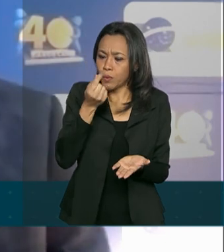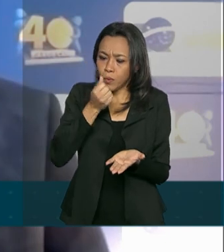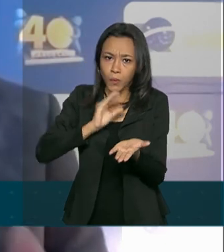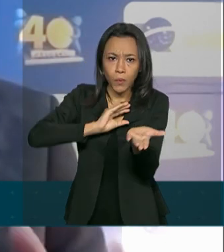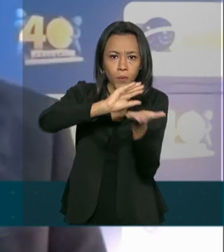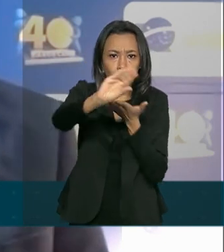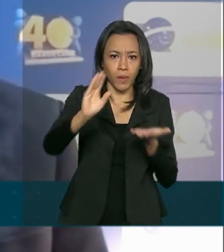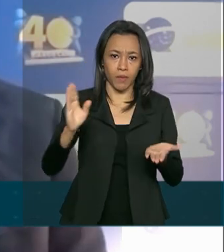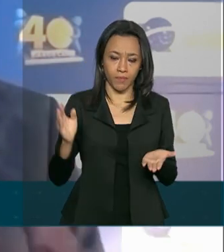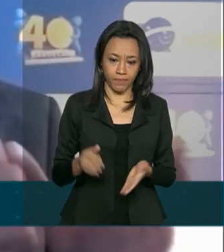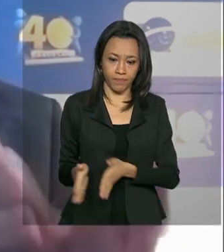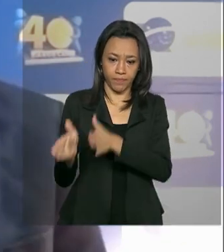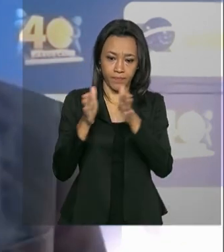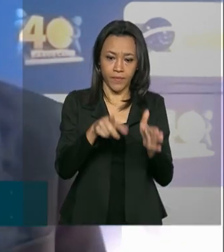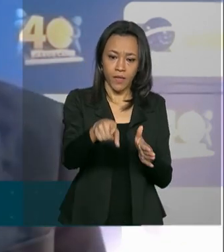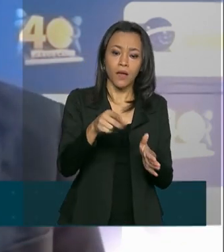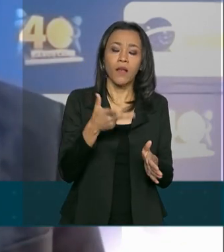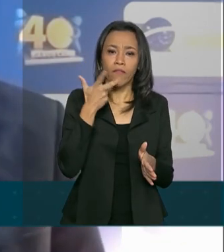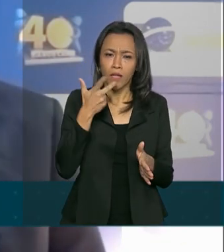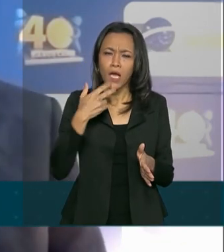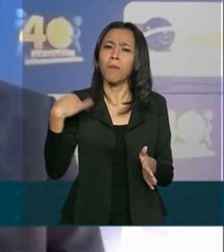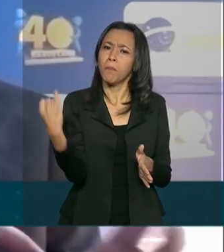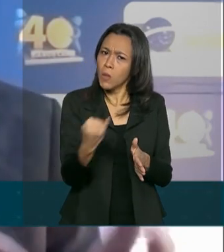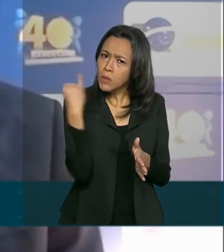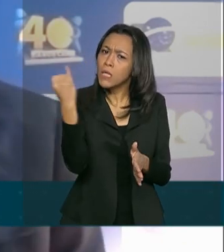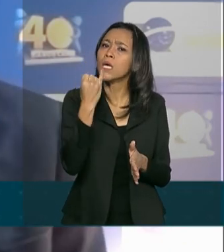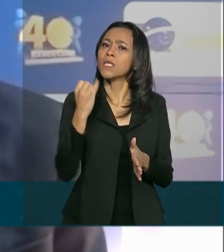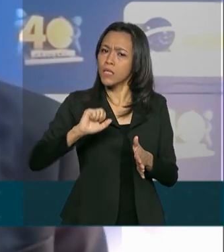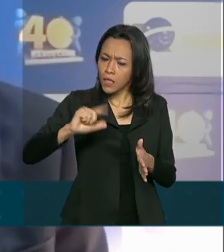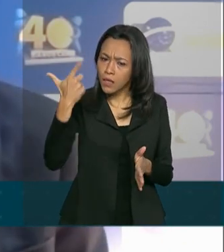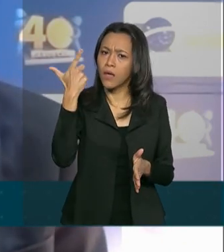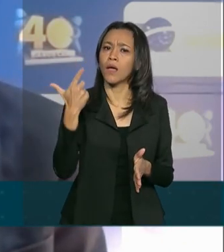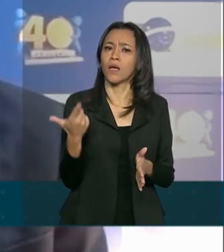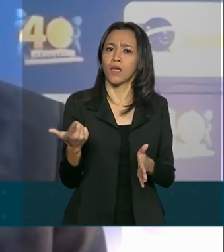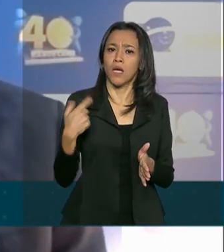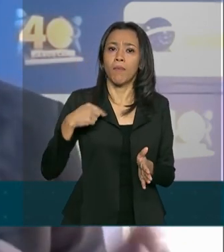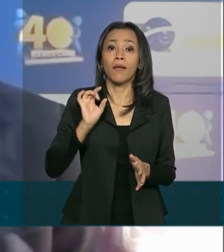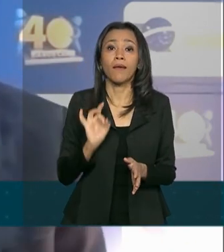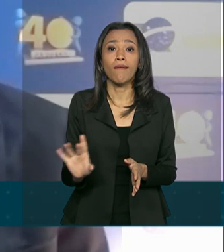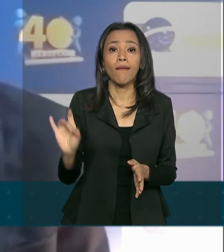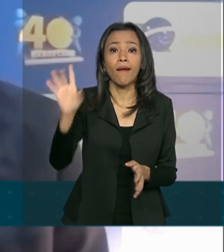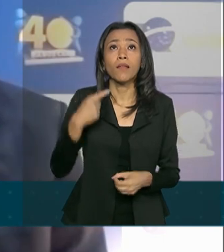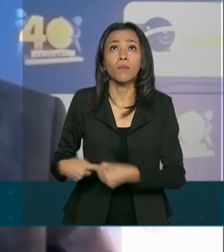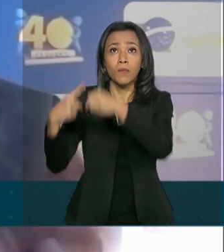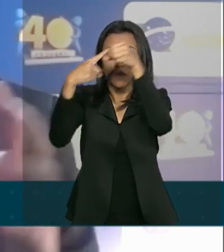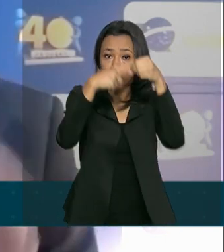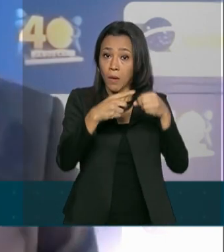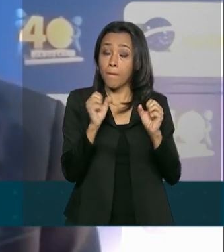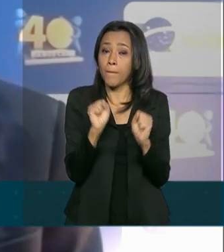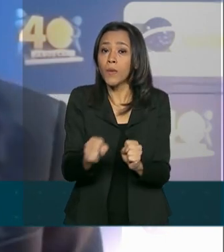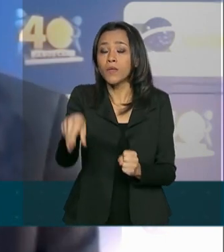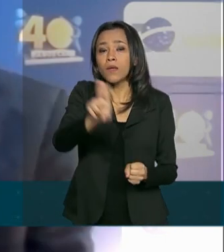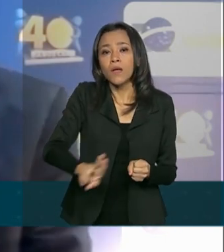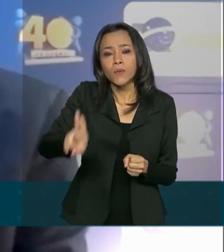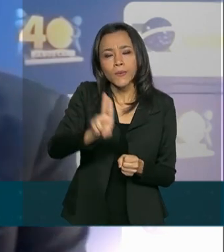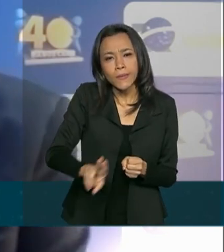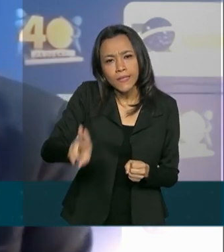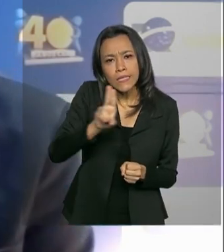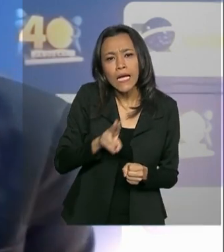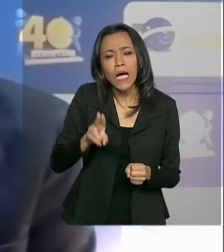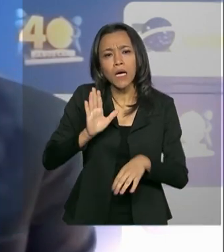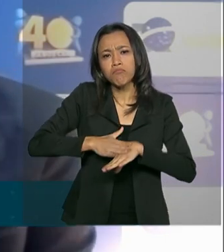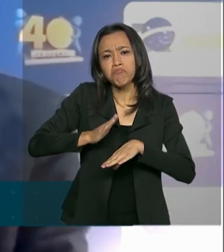Ele é importante, claro que sim, para que os municípios possam usar conforme a